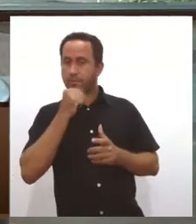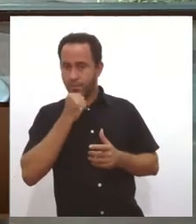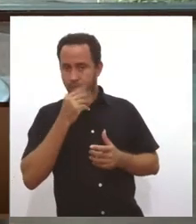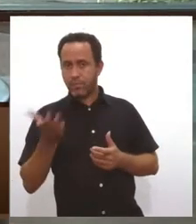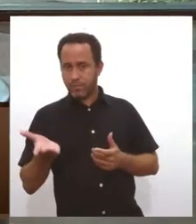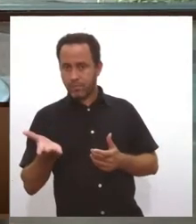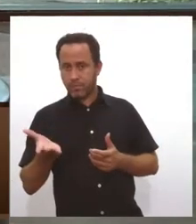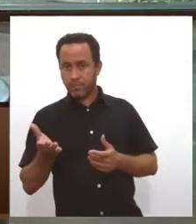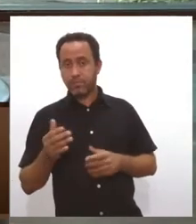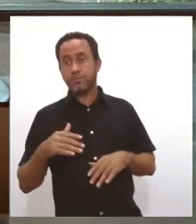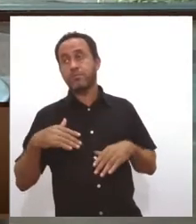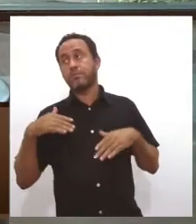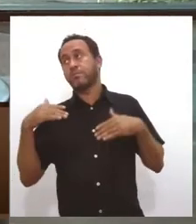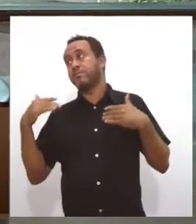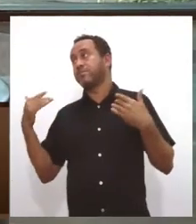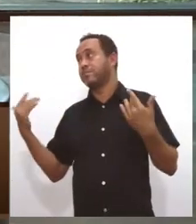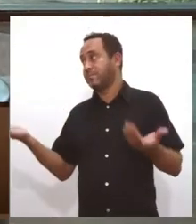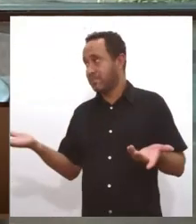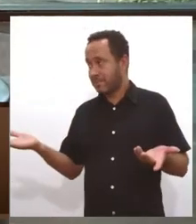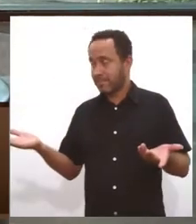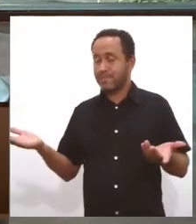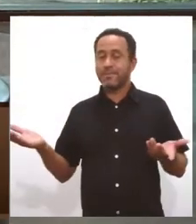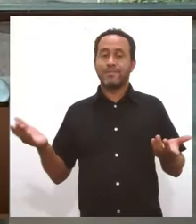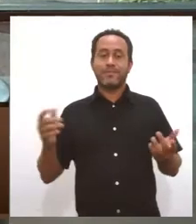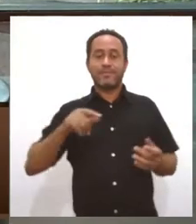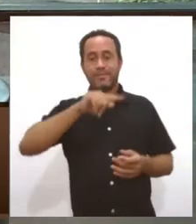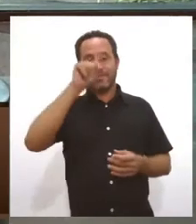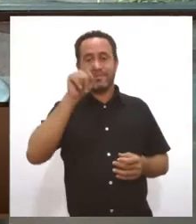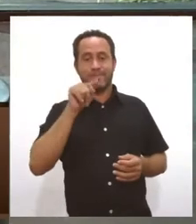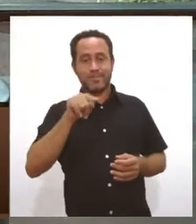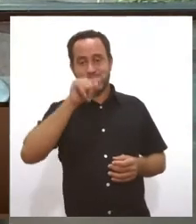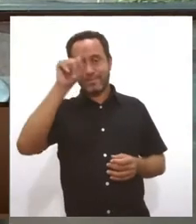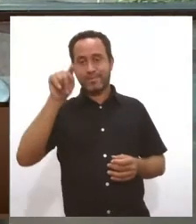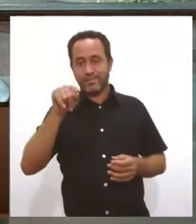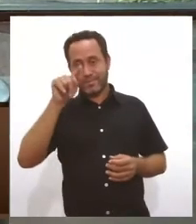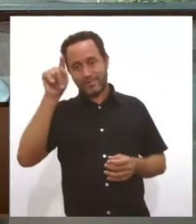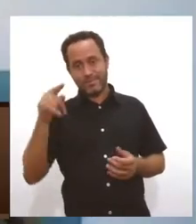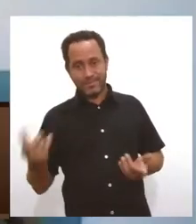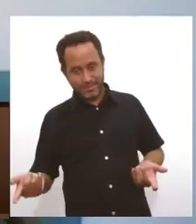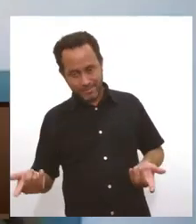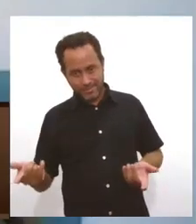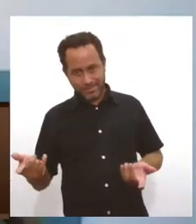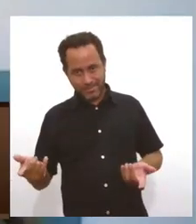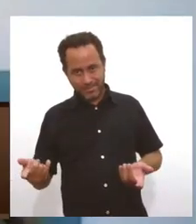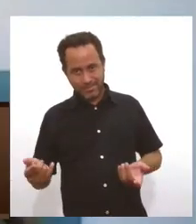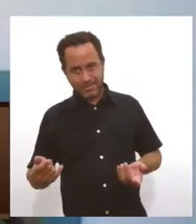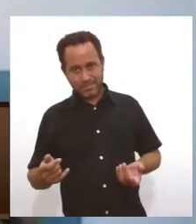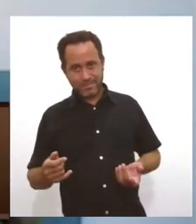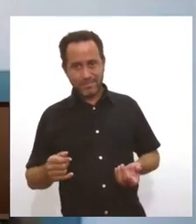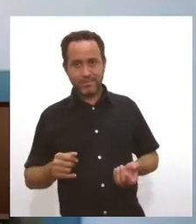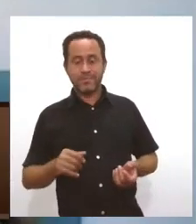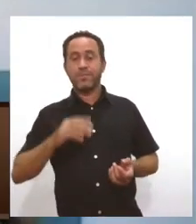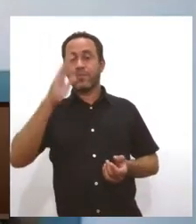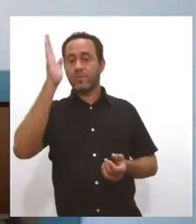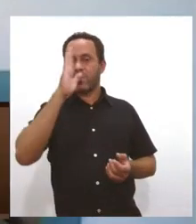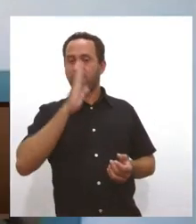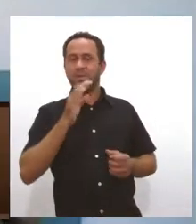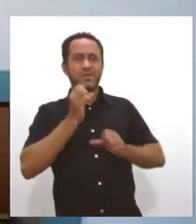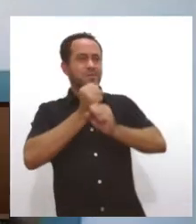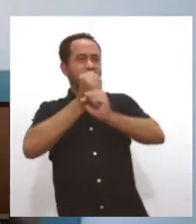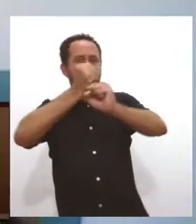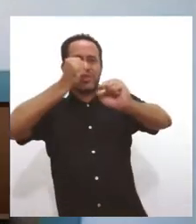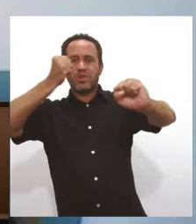Eis a questão, né? De novo, são várias interrogações, né? Porque cada... como o Brasil é muito extenso,